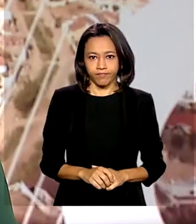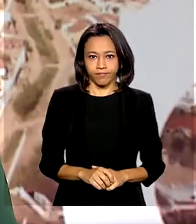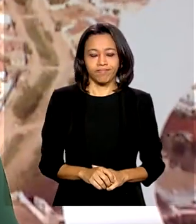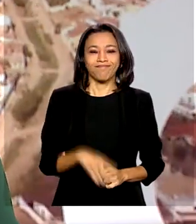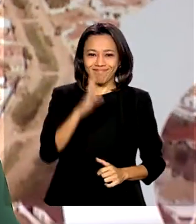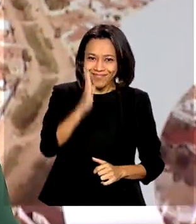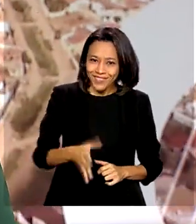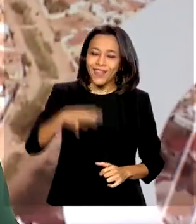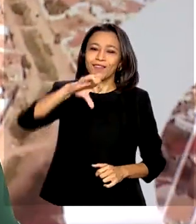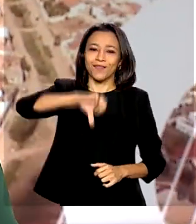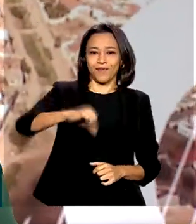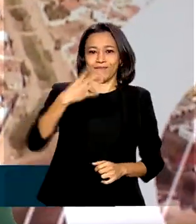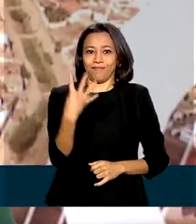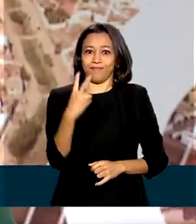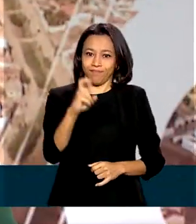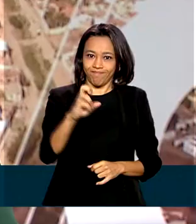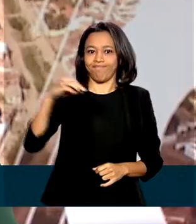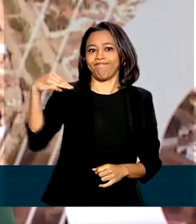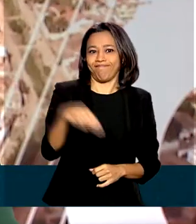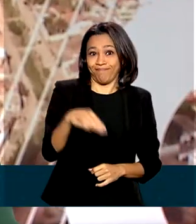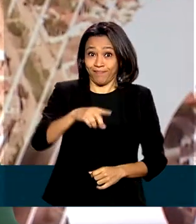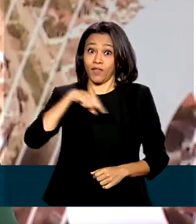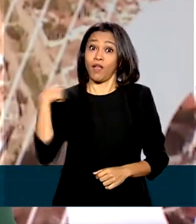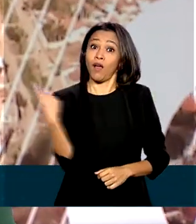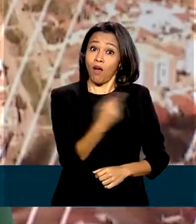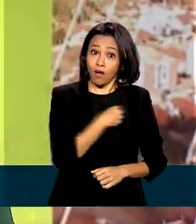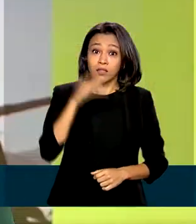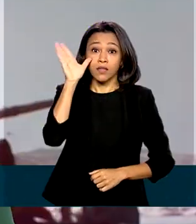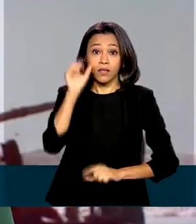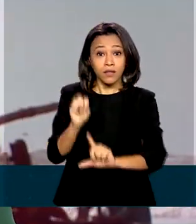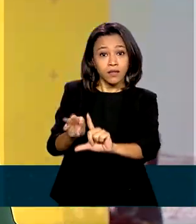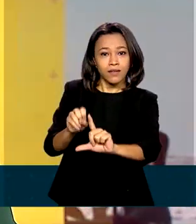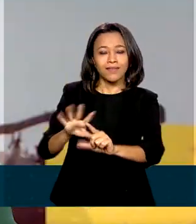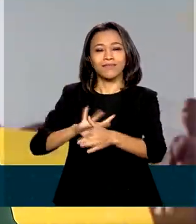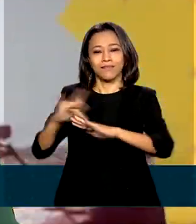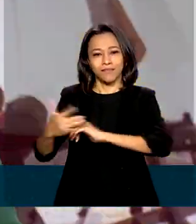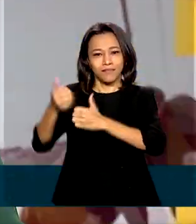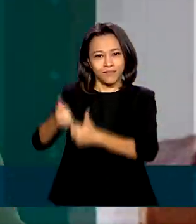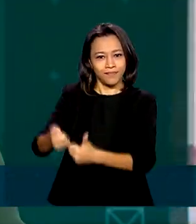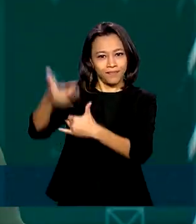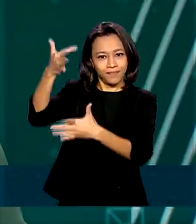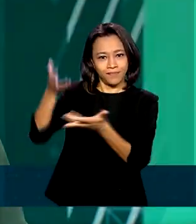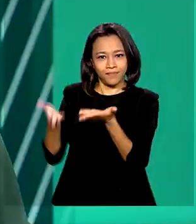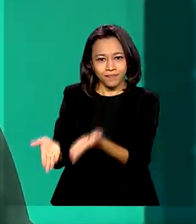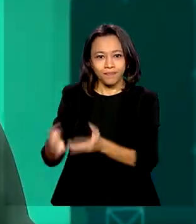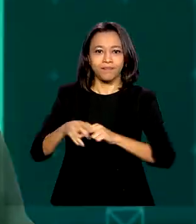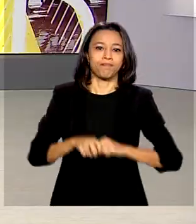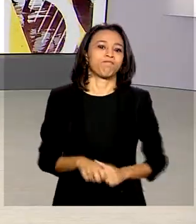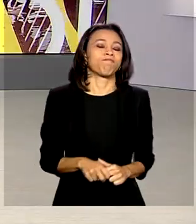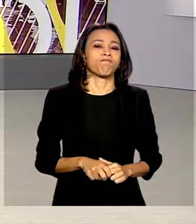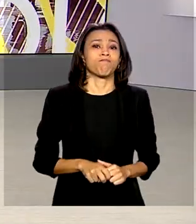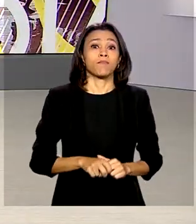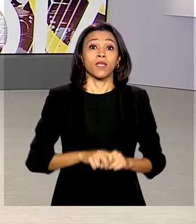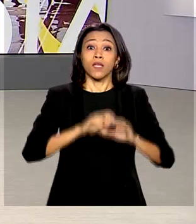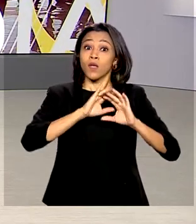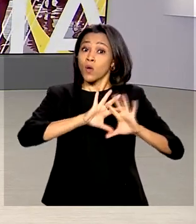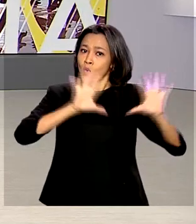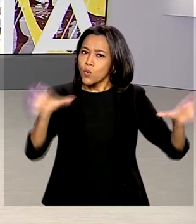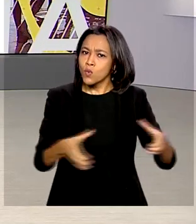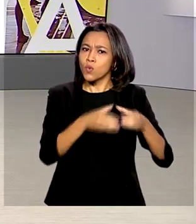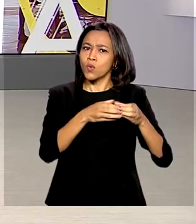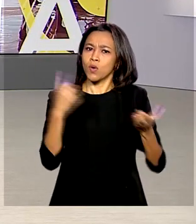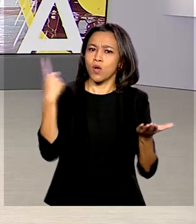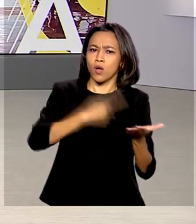São 9 horas e 45 minutos. Nós estamos ao vivo também pelas redes sociais. A Missão